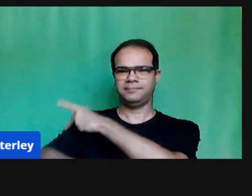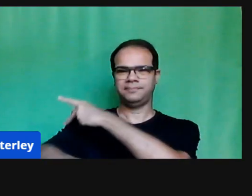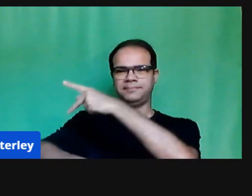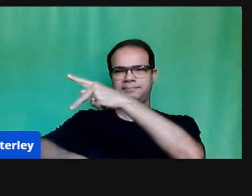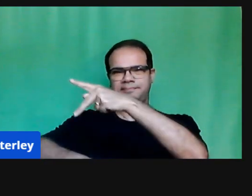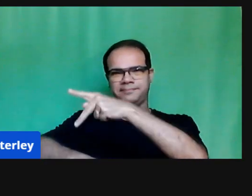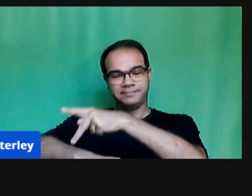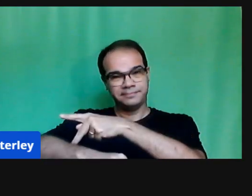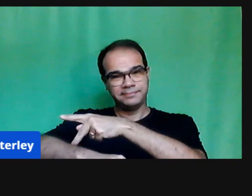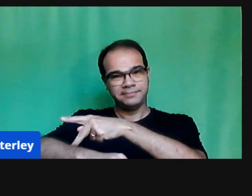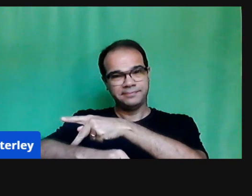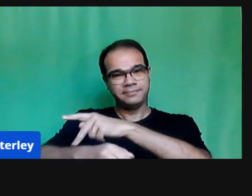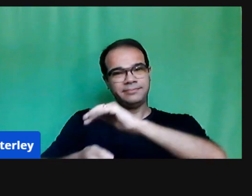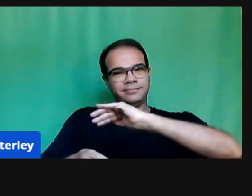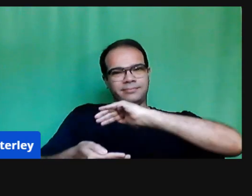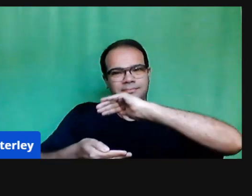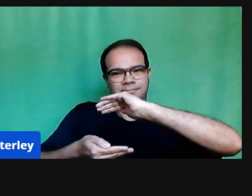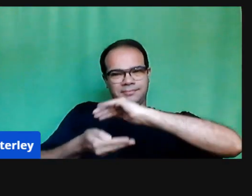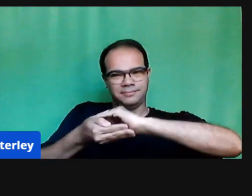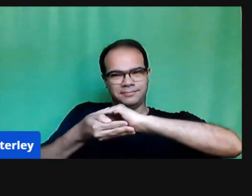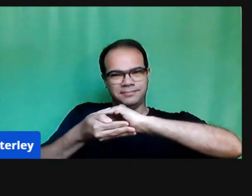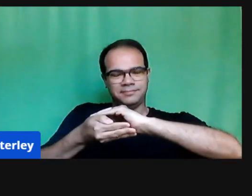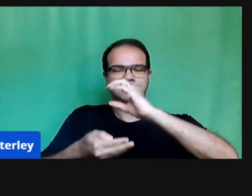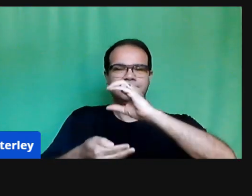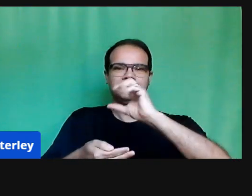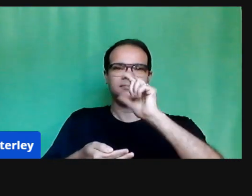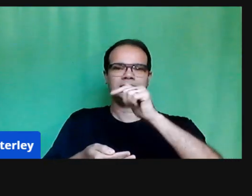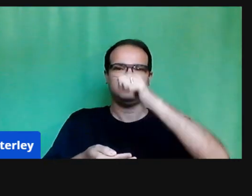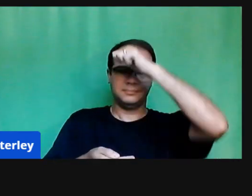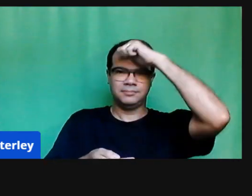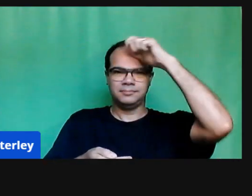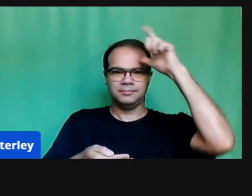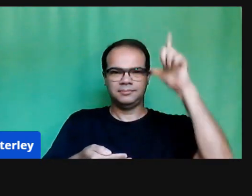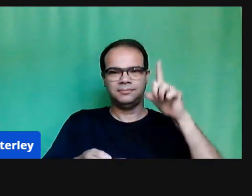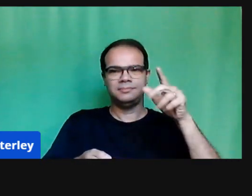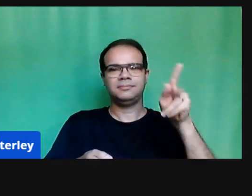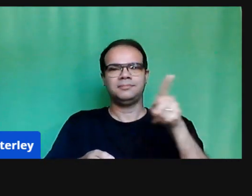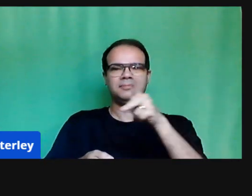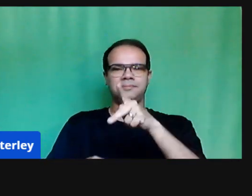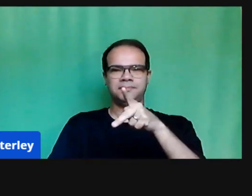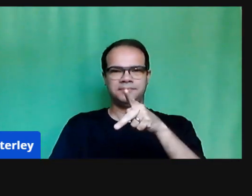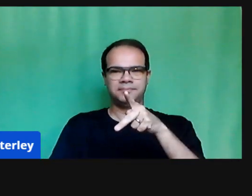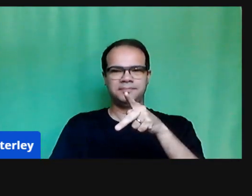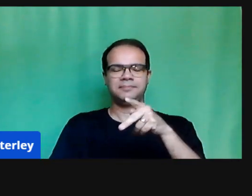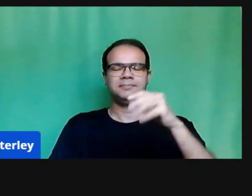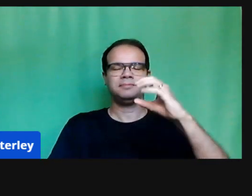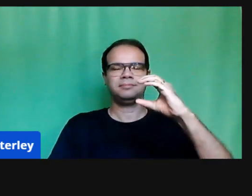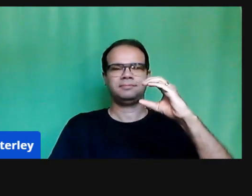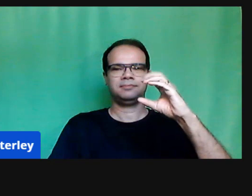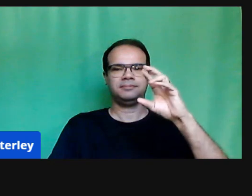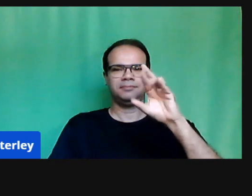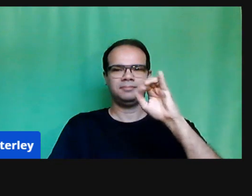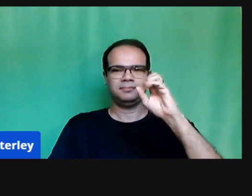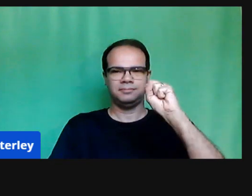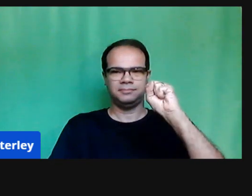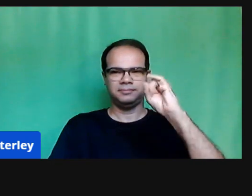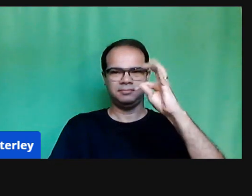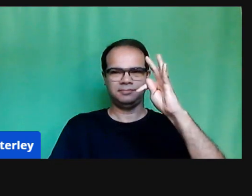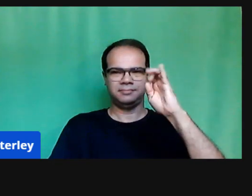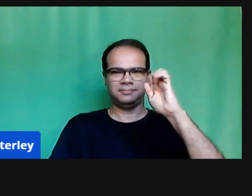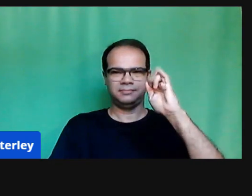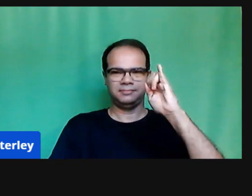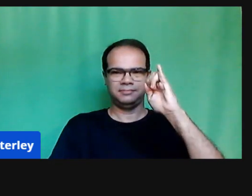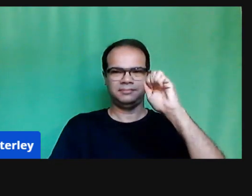Municipal de Educação de Campo Grande, Mato Grosso do Sul Eu sou a professora especialista Cristiane Afonso E para se